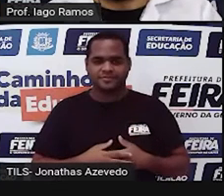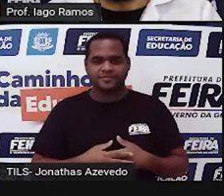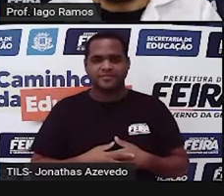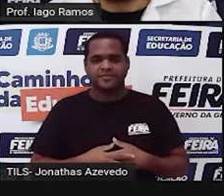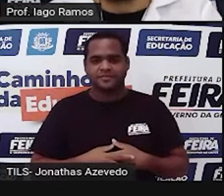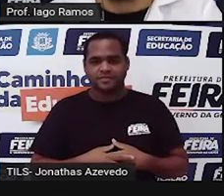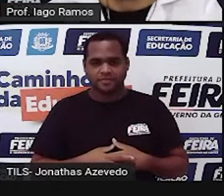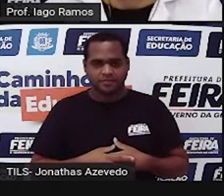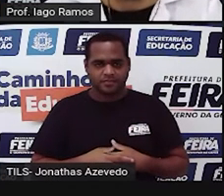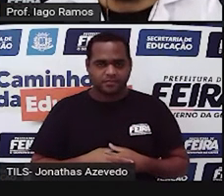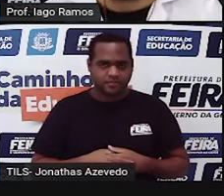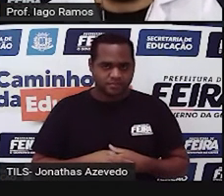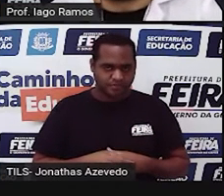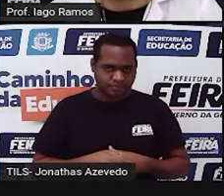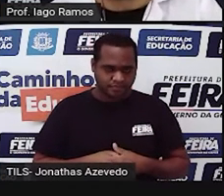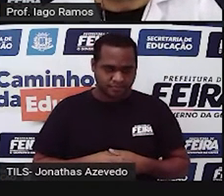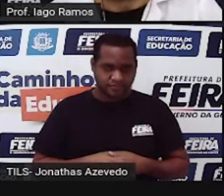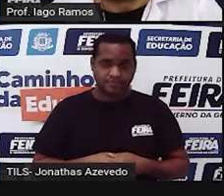tá?